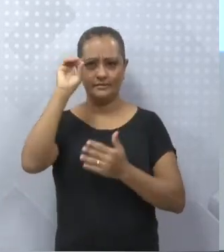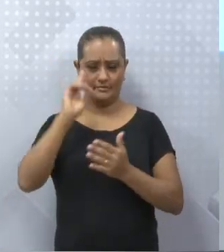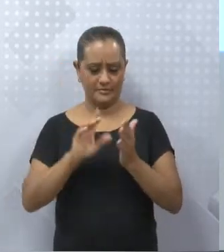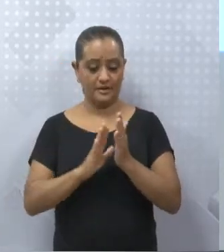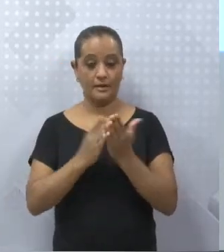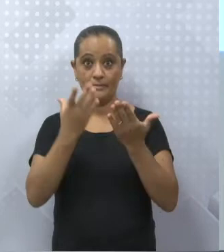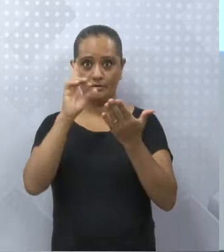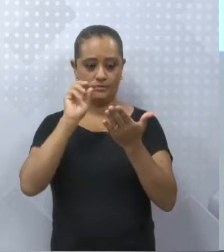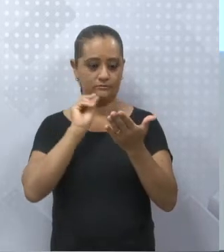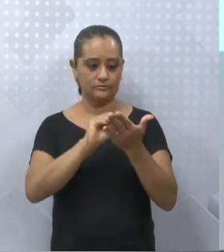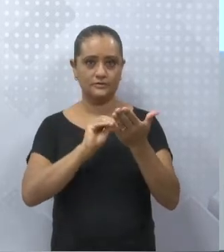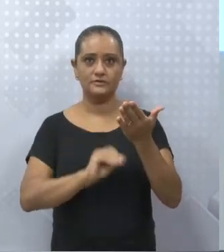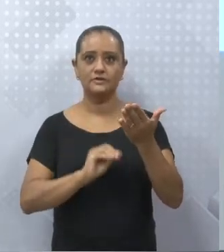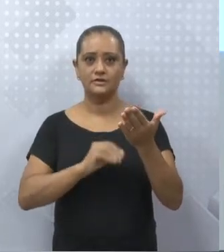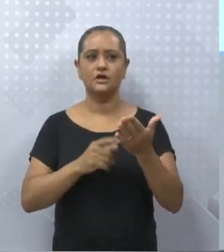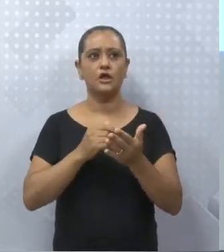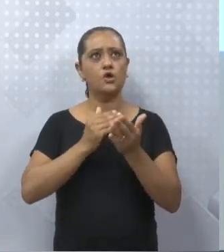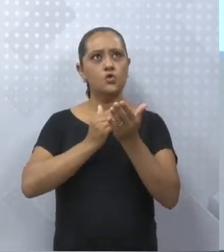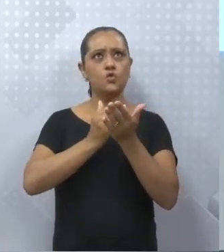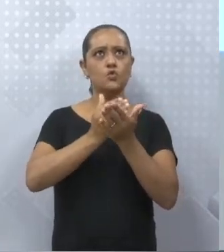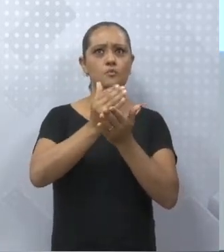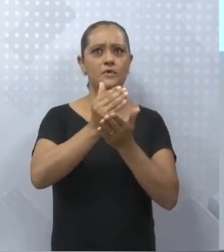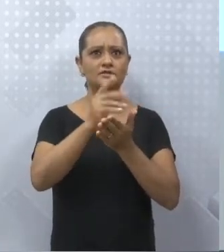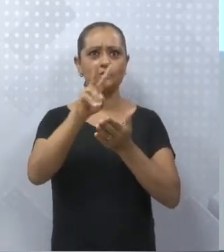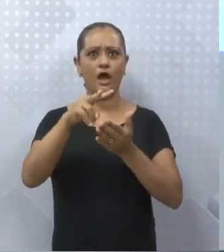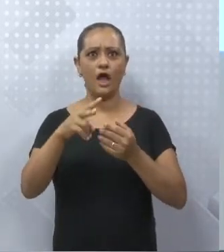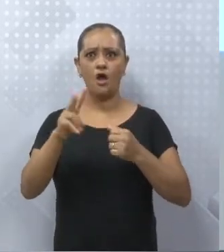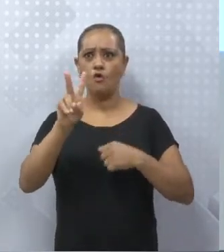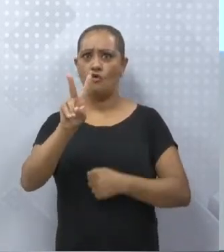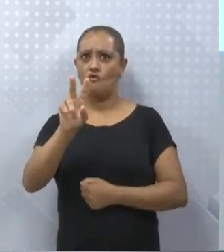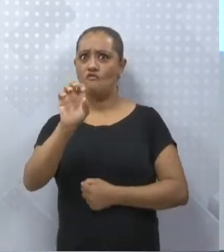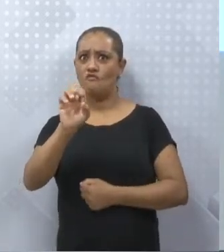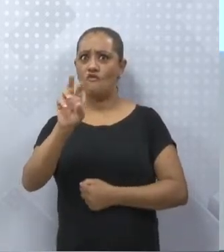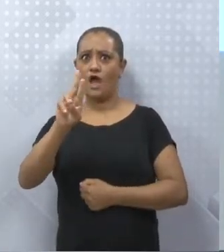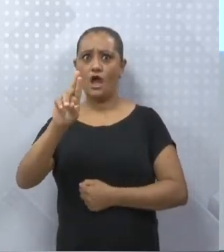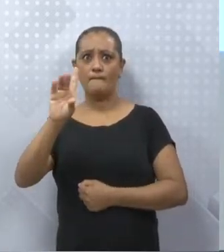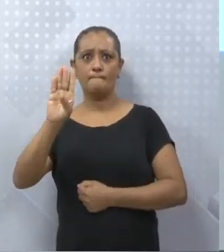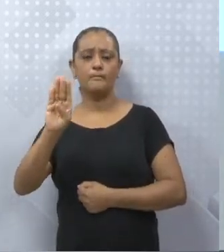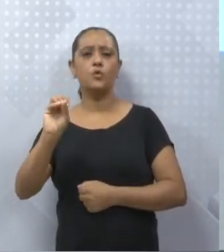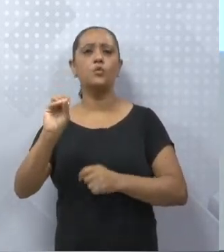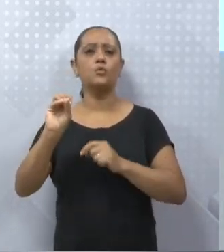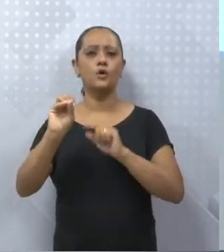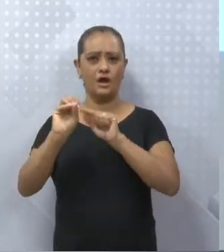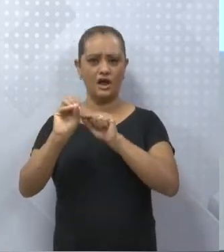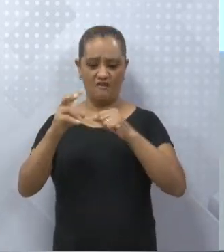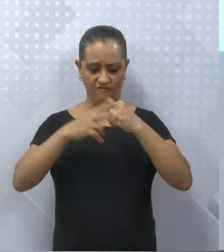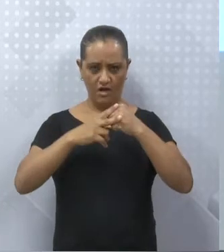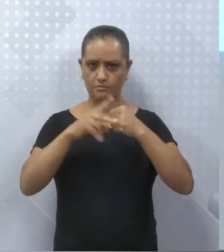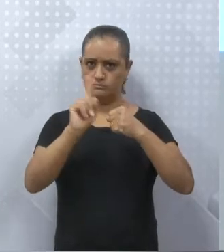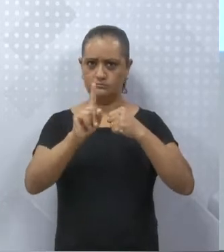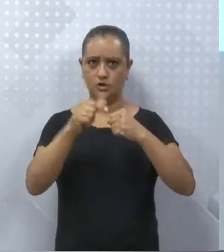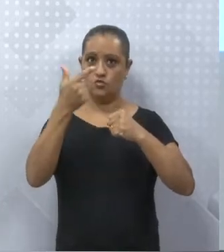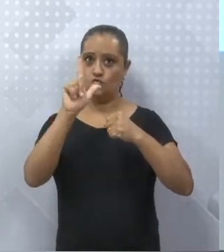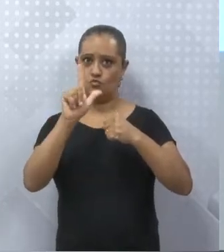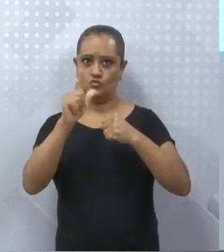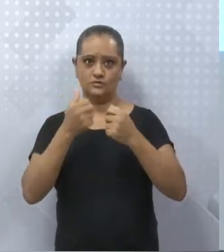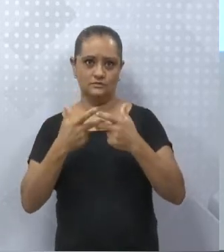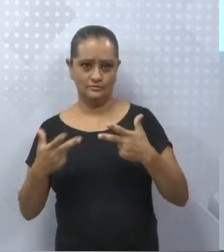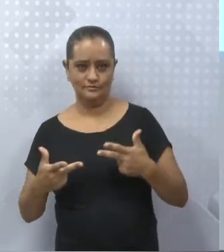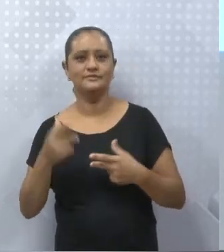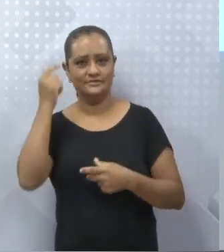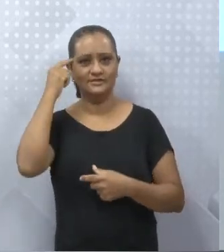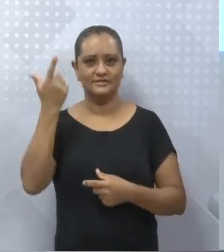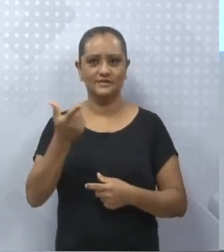diz, no princípio era o verbo. E por que o princípio é o verbo? Porque o princípio da língua é o verbo. E nós devemos dominar esse